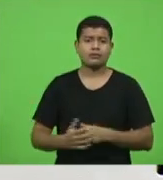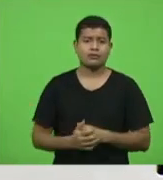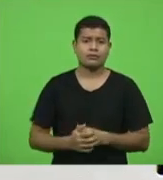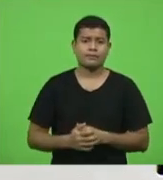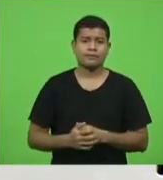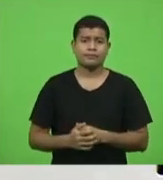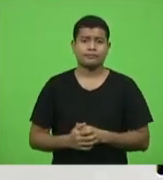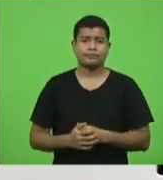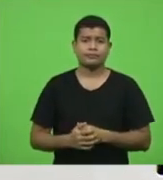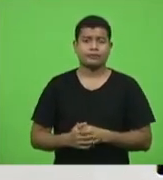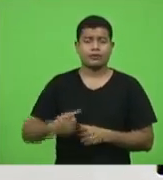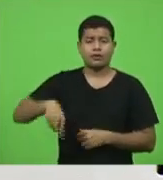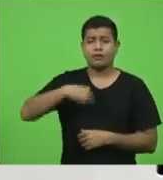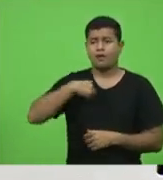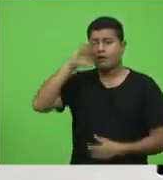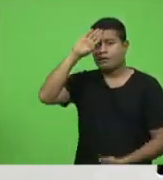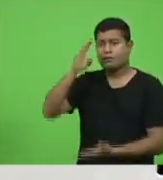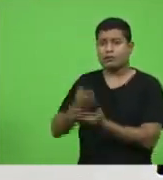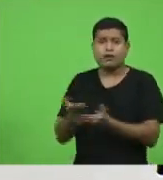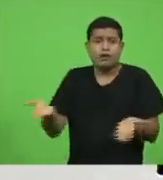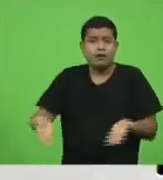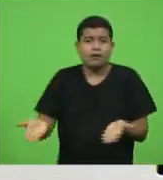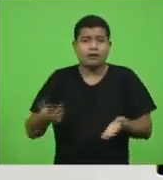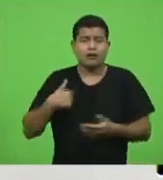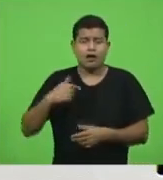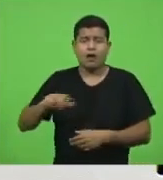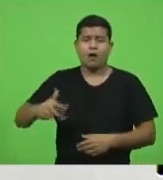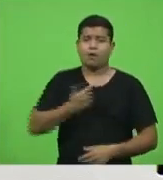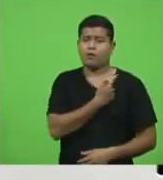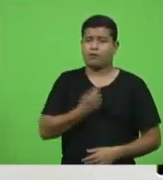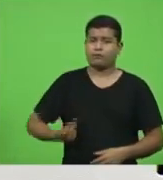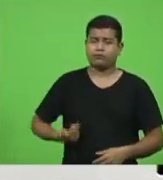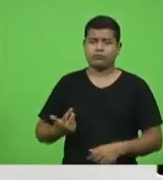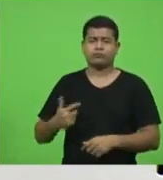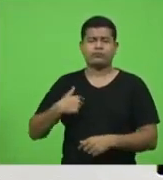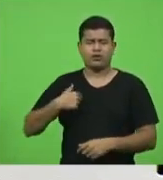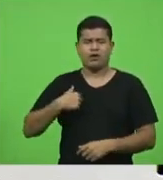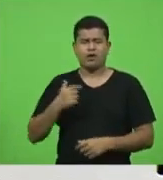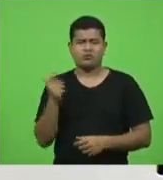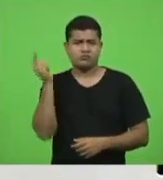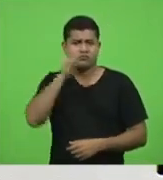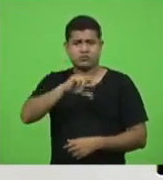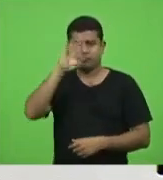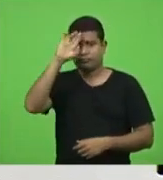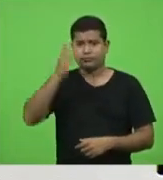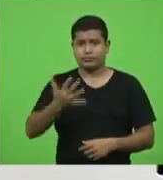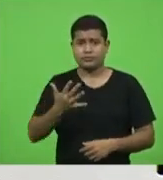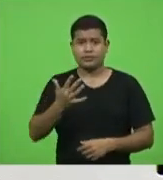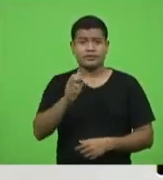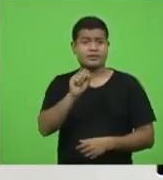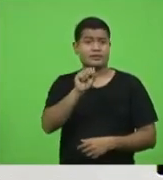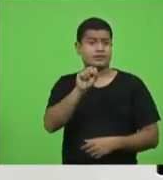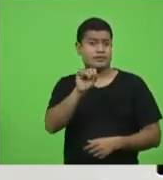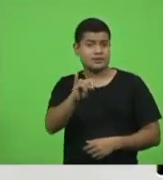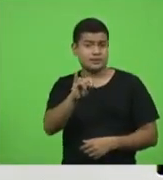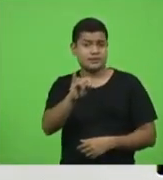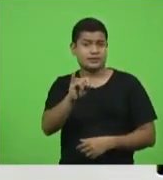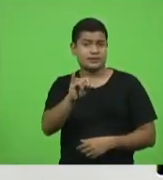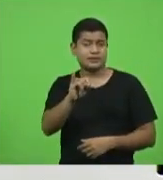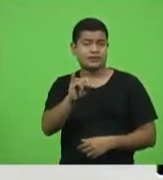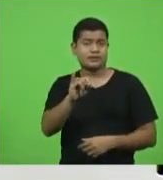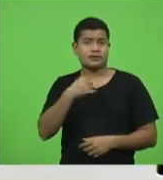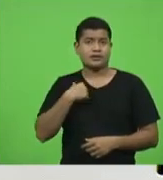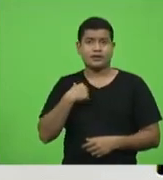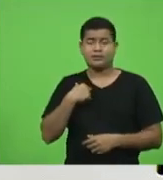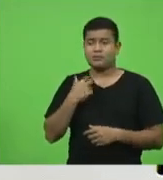como é que nós vamos acreditar agora que o governo vem dizer não agora nós vamos resolver se é vale a pena ver